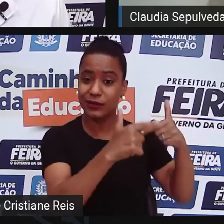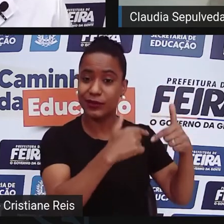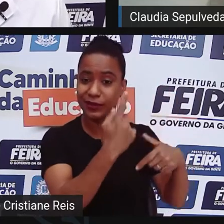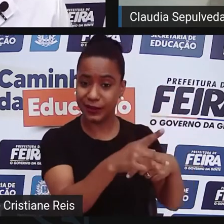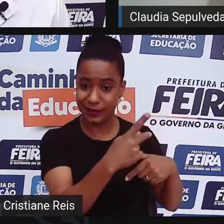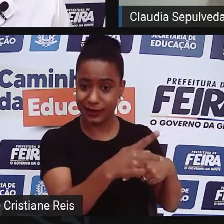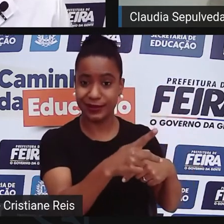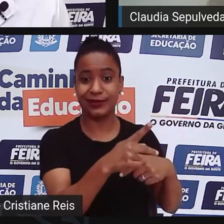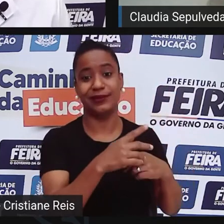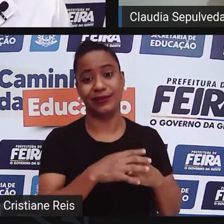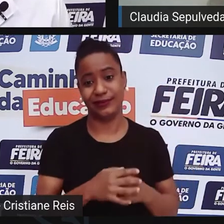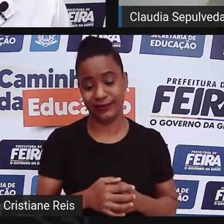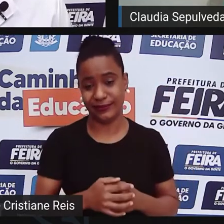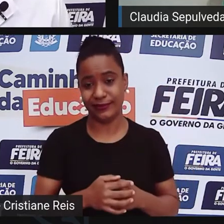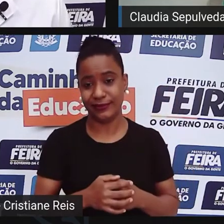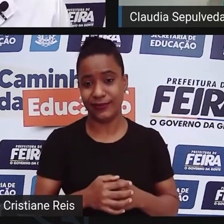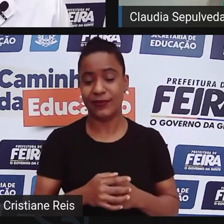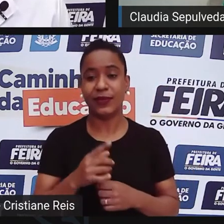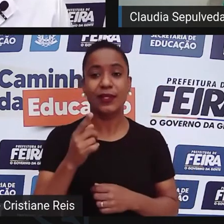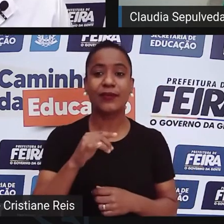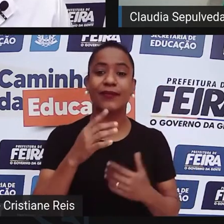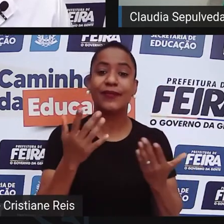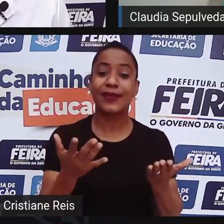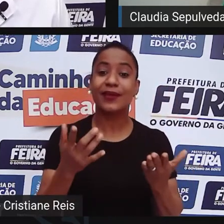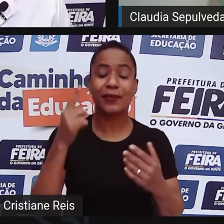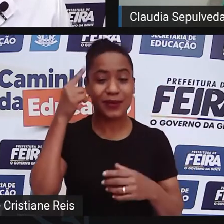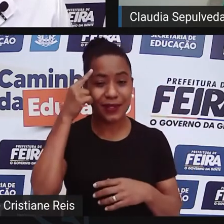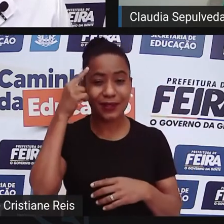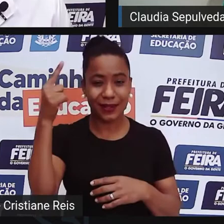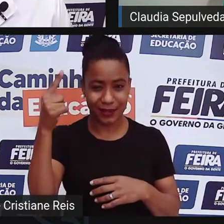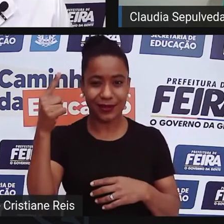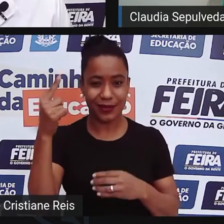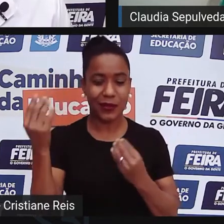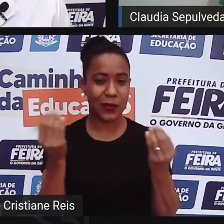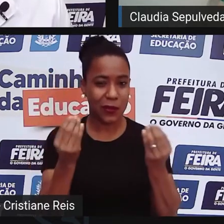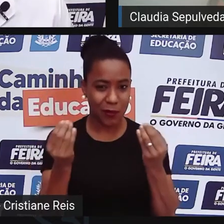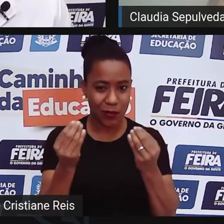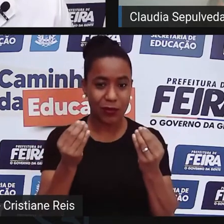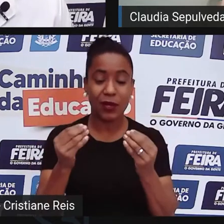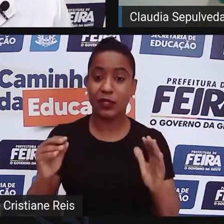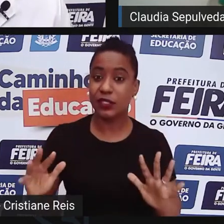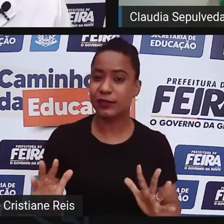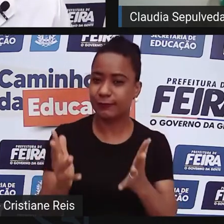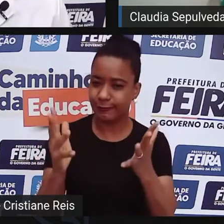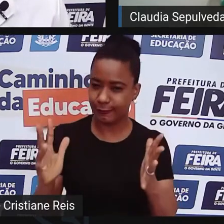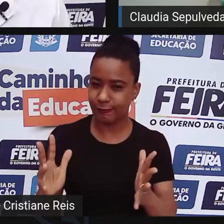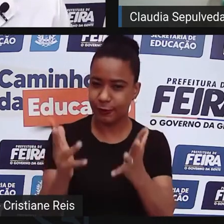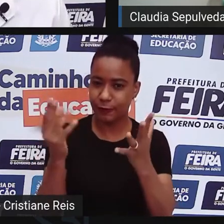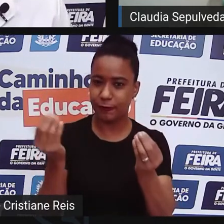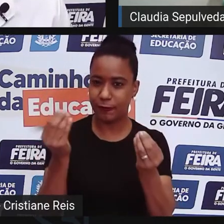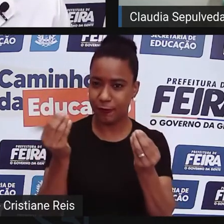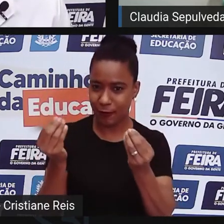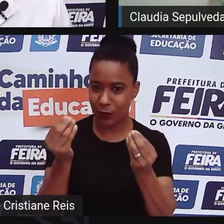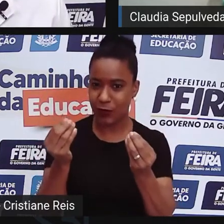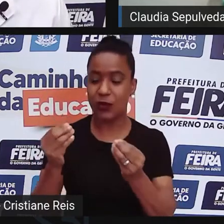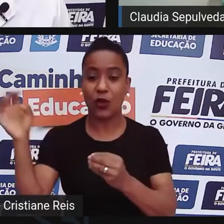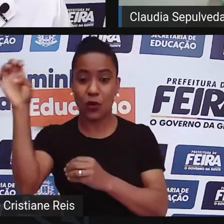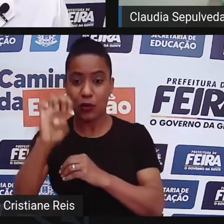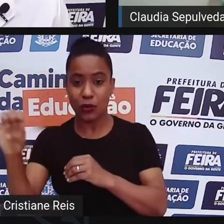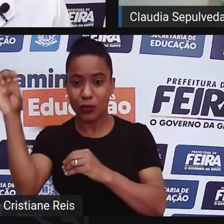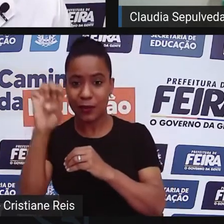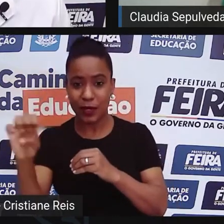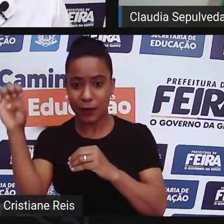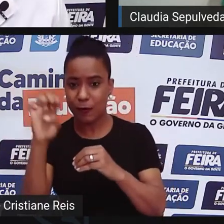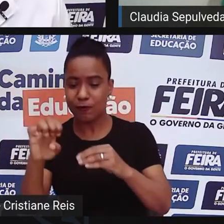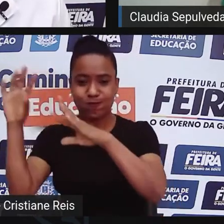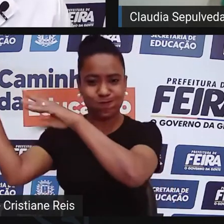a ideia de incentivar a imigração europeia, como nós tivemos aquela segunda onda de europeus no Brasil, é importante